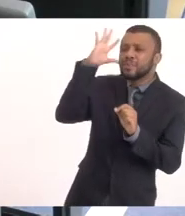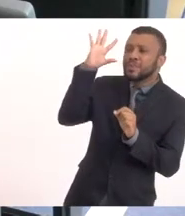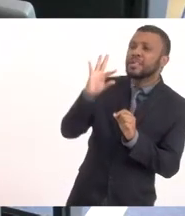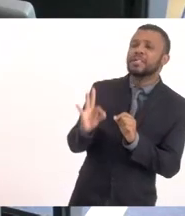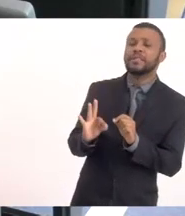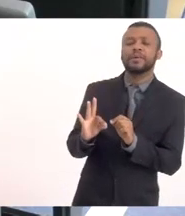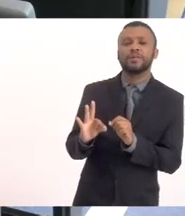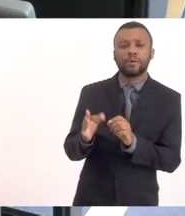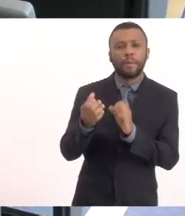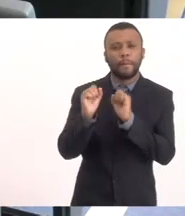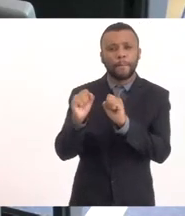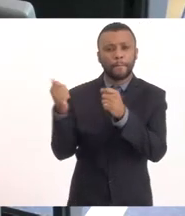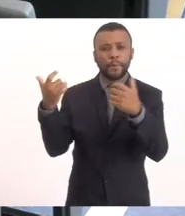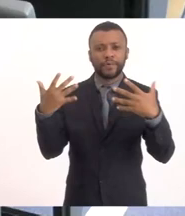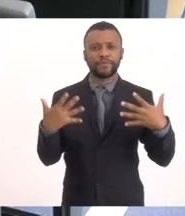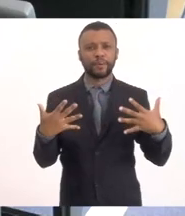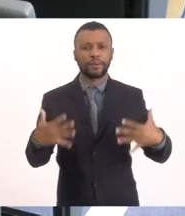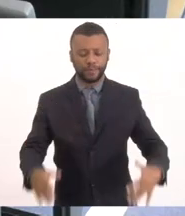Pode falar Doutor Gilmar